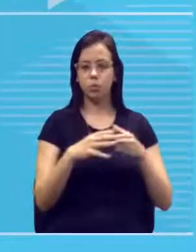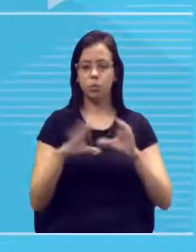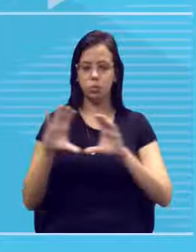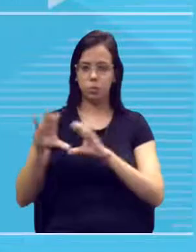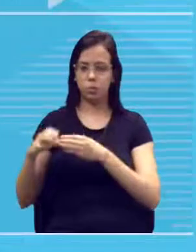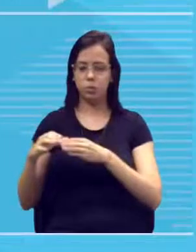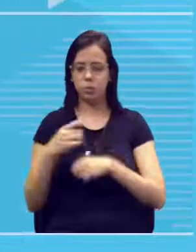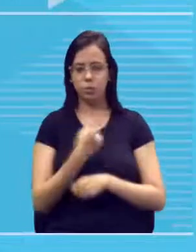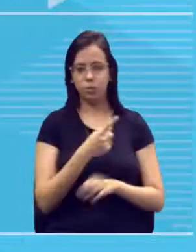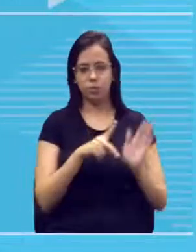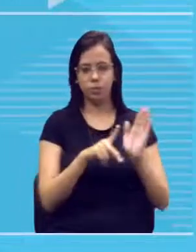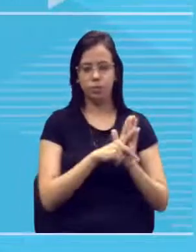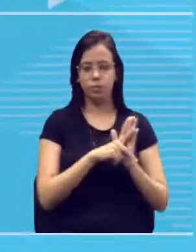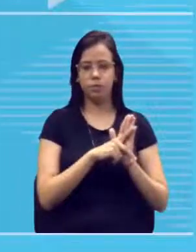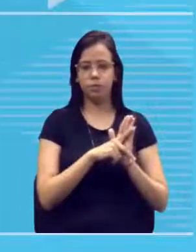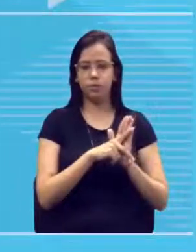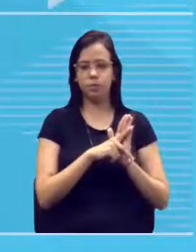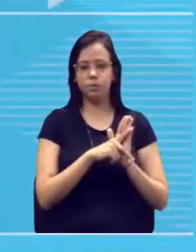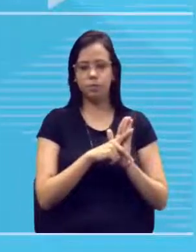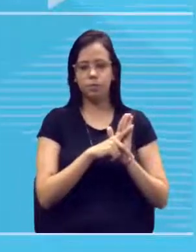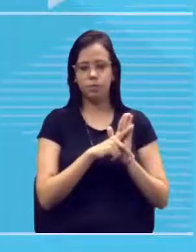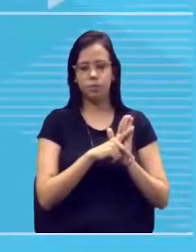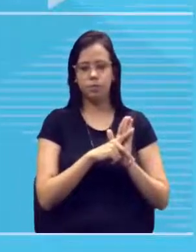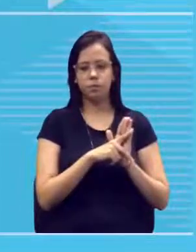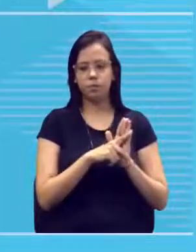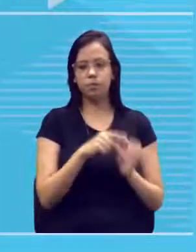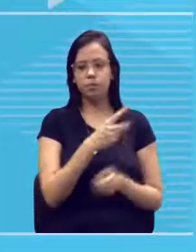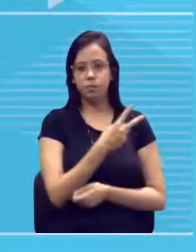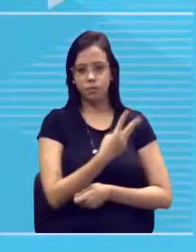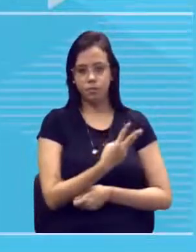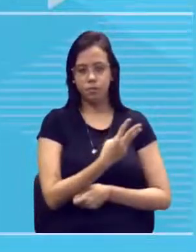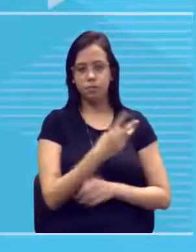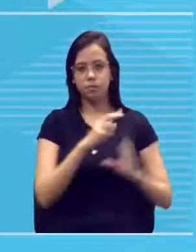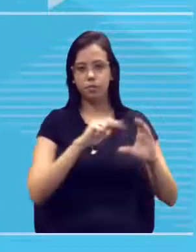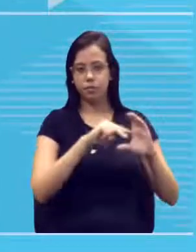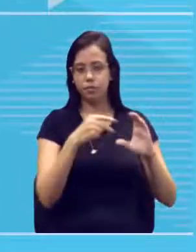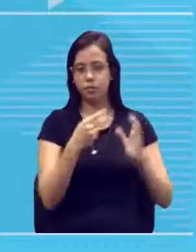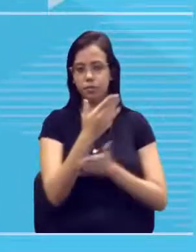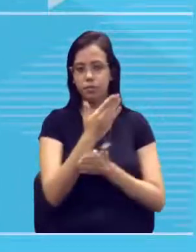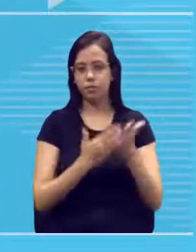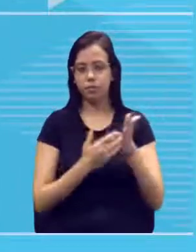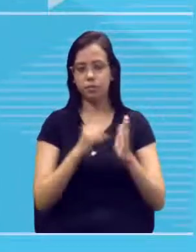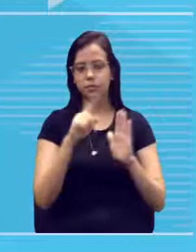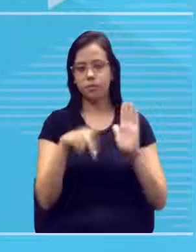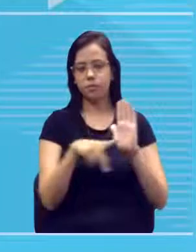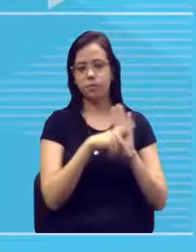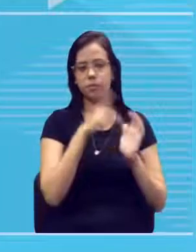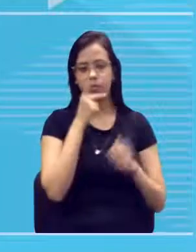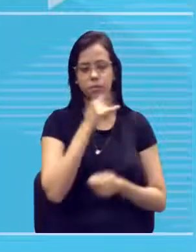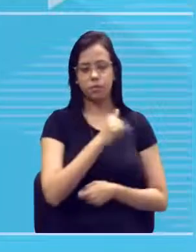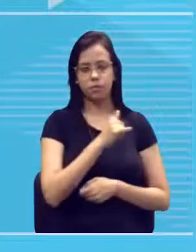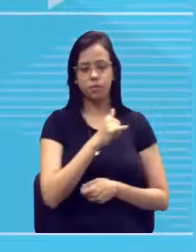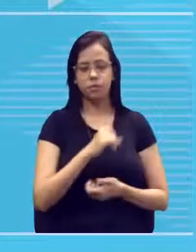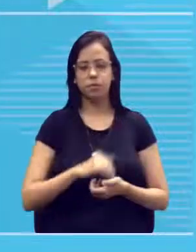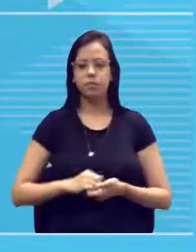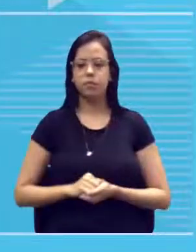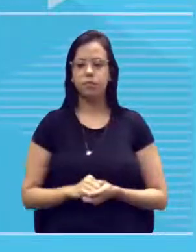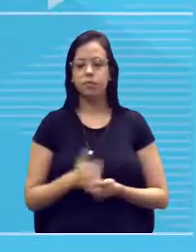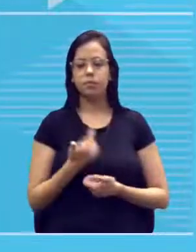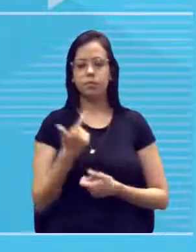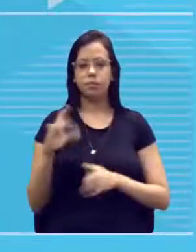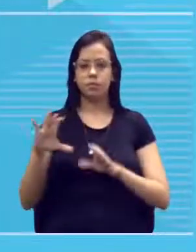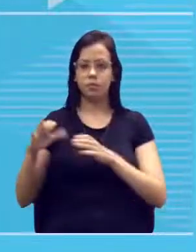Um veio, um primeiro conjunto, 23 cromossomos, a metade, veio do pai e o